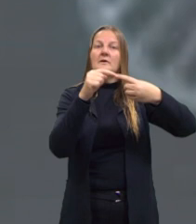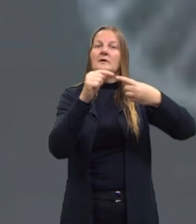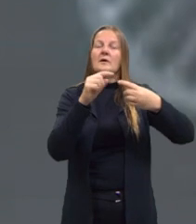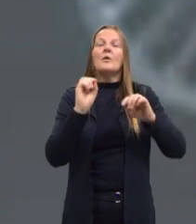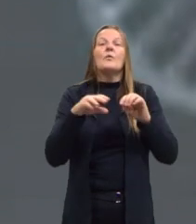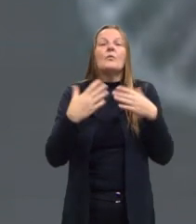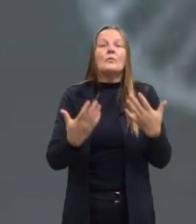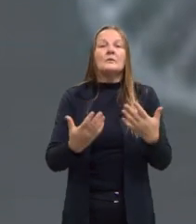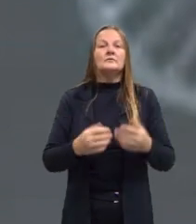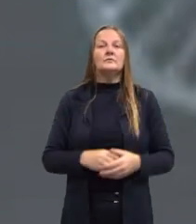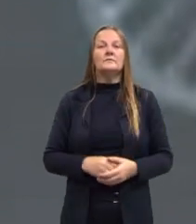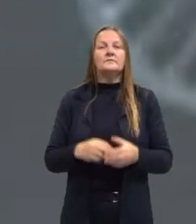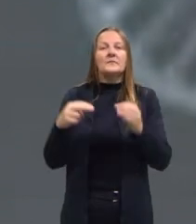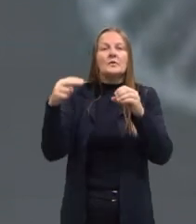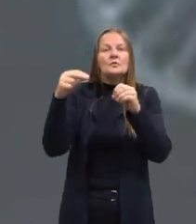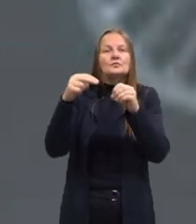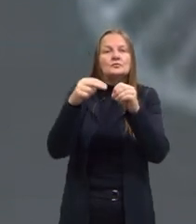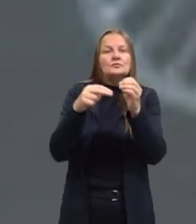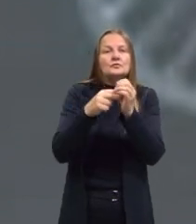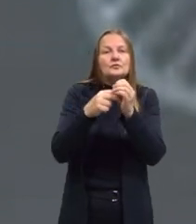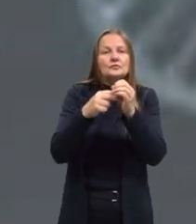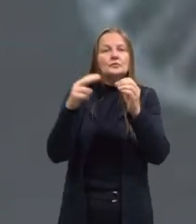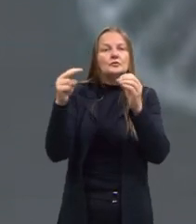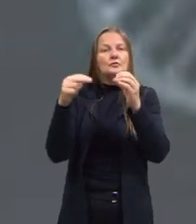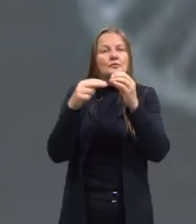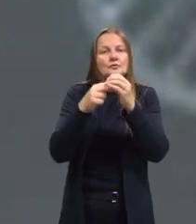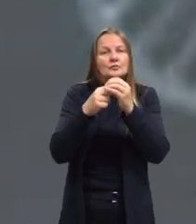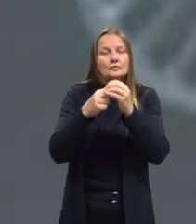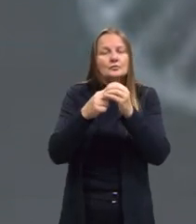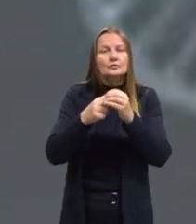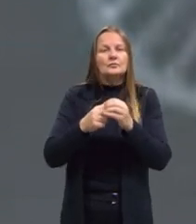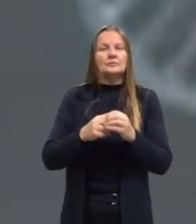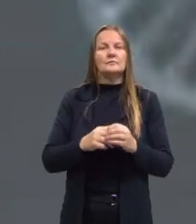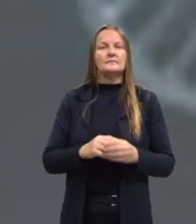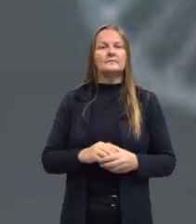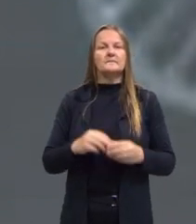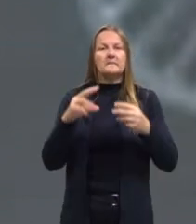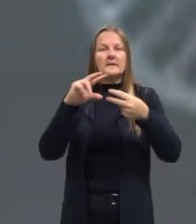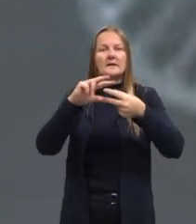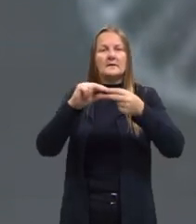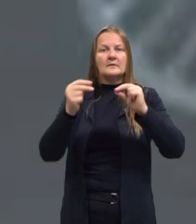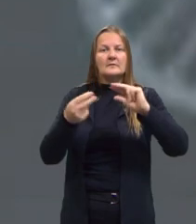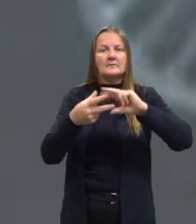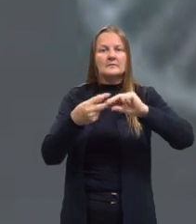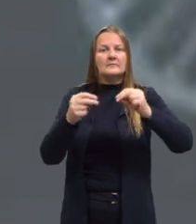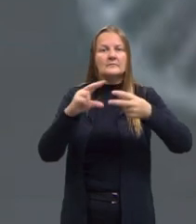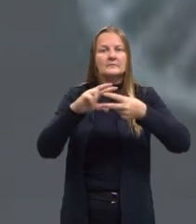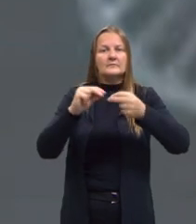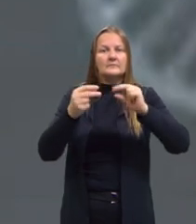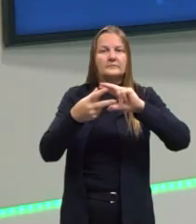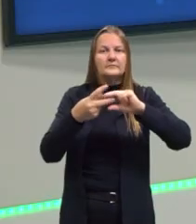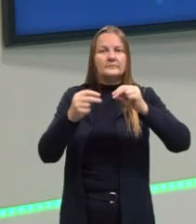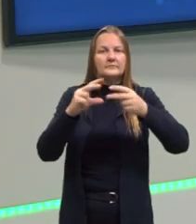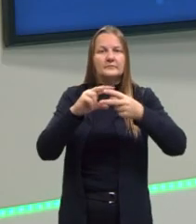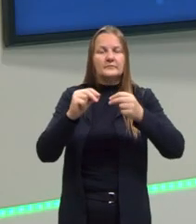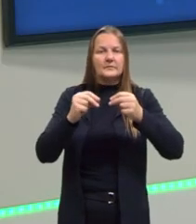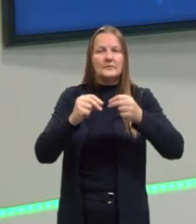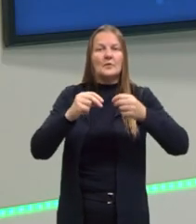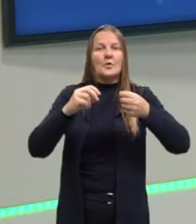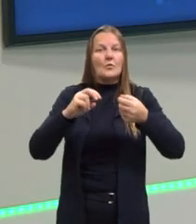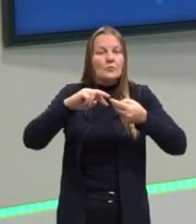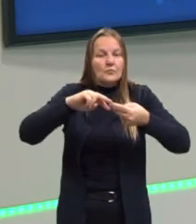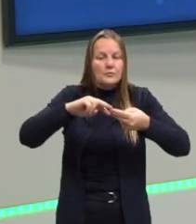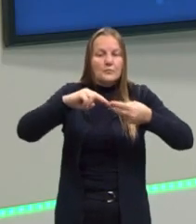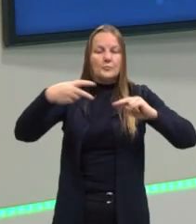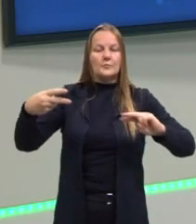nucleotídeo é alterado, tá? Lembram lá que os nucleotídeos formam lá a sequência de DNA,